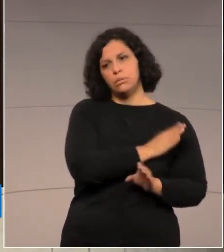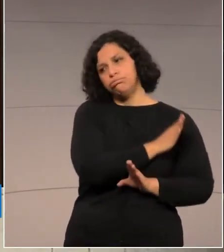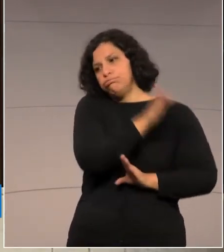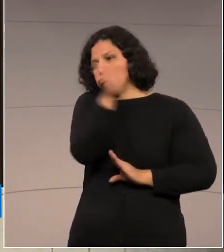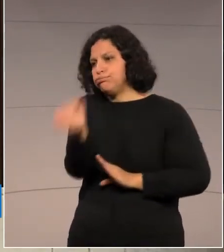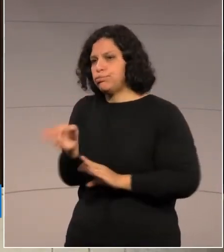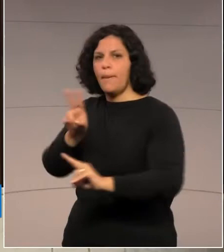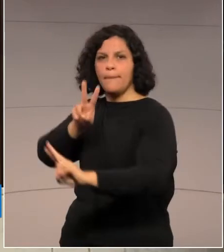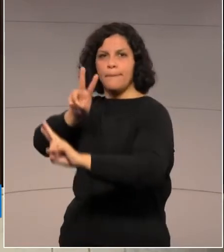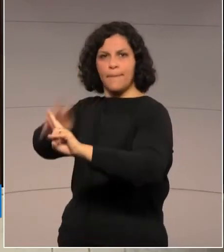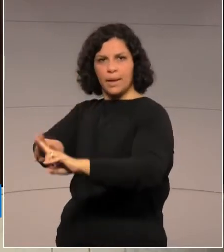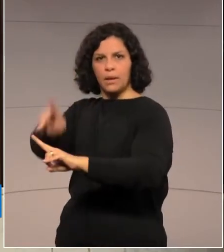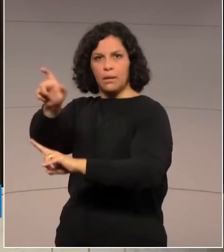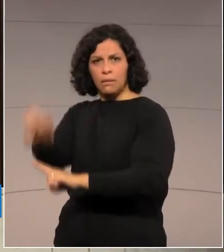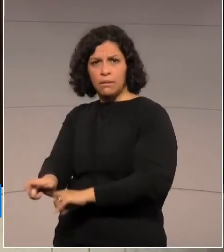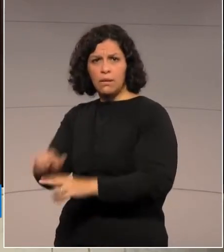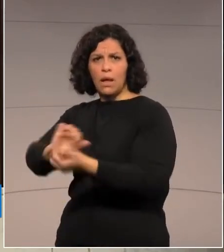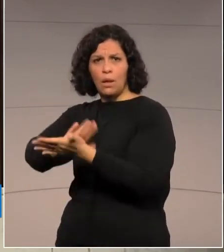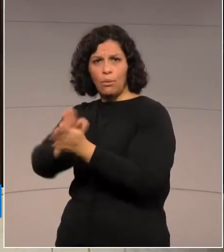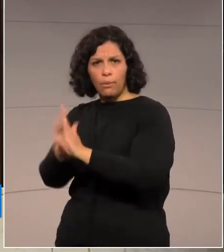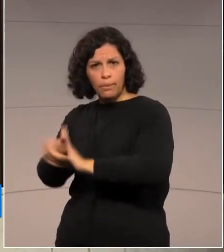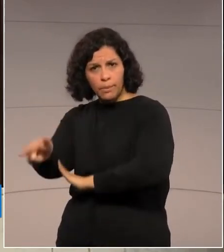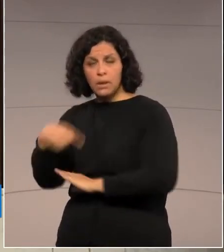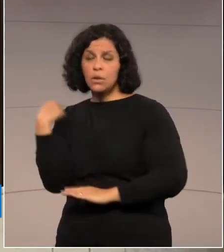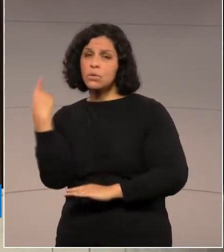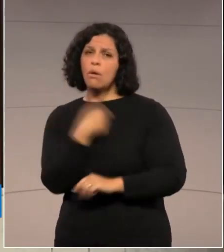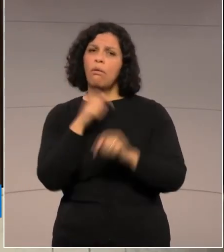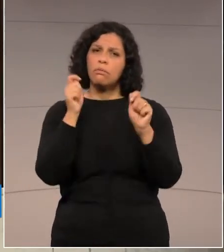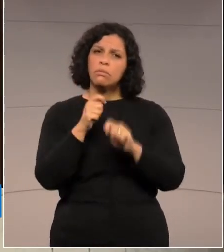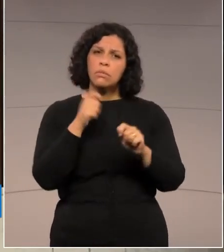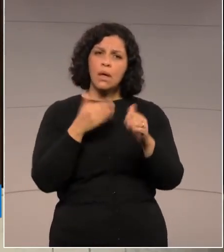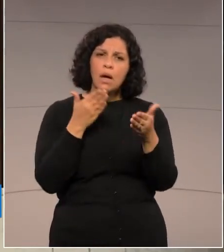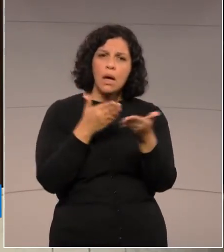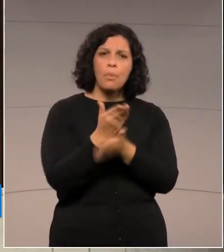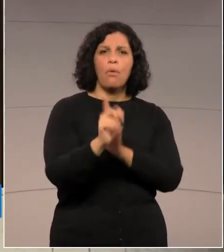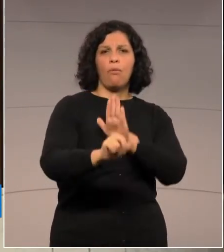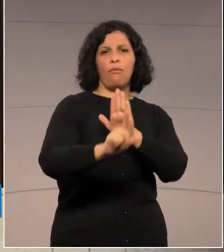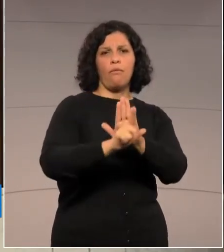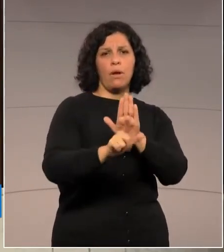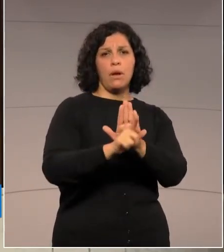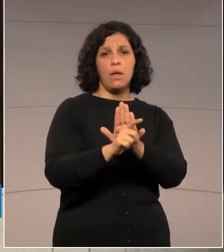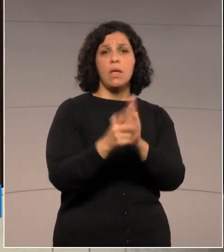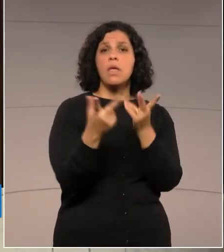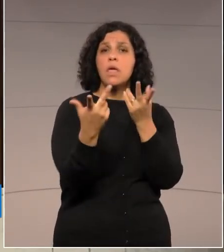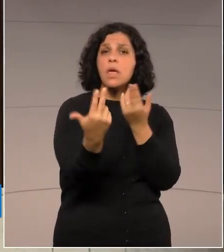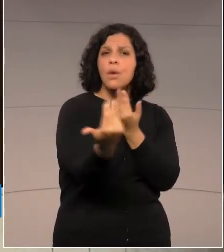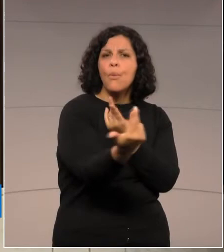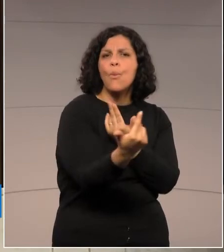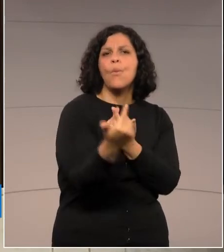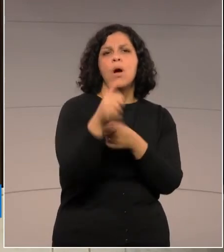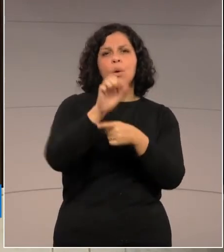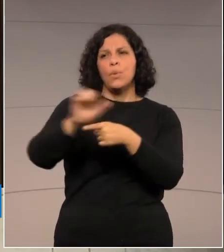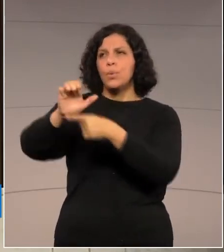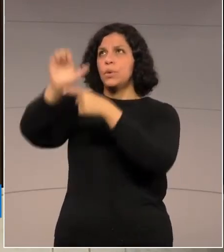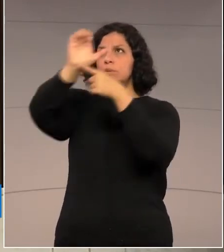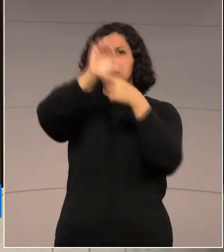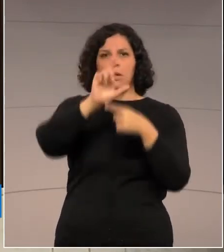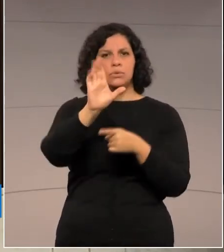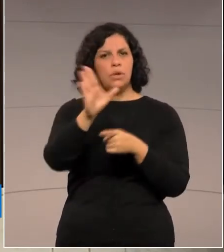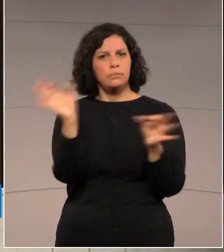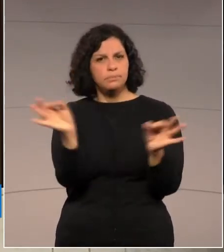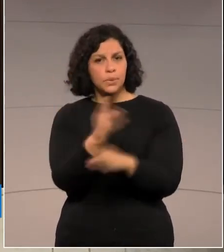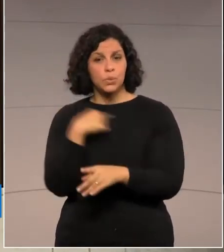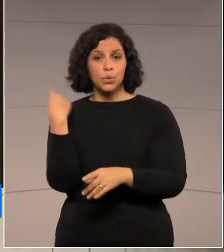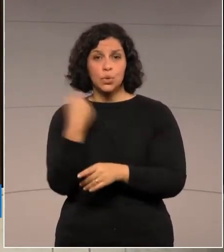e nós aqui podemos aprovar a lei como outros estados já aprovaram. E o nosso projeto tramita aqui,